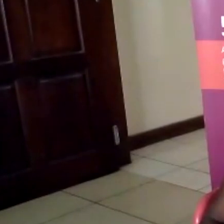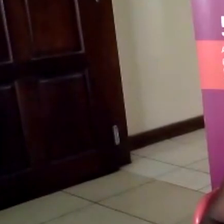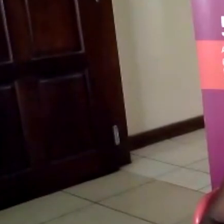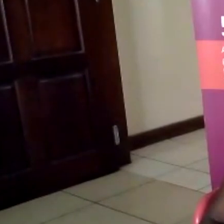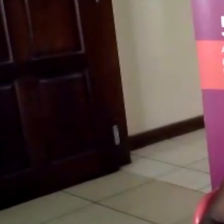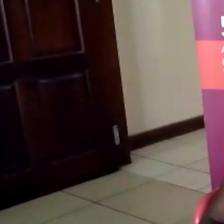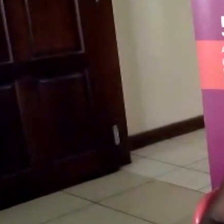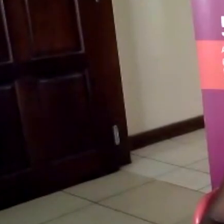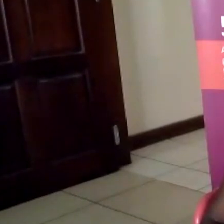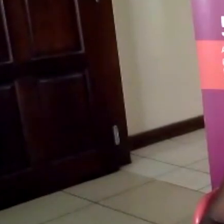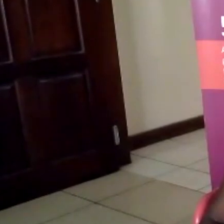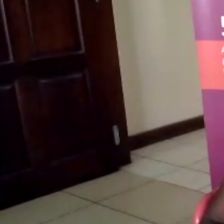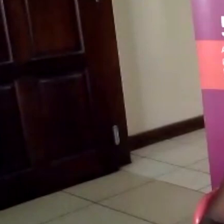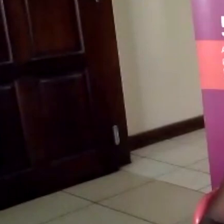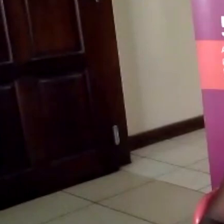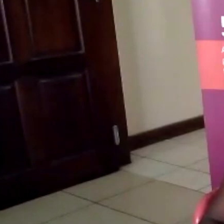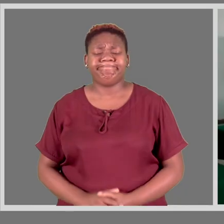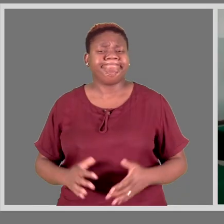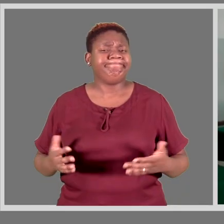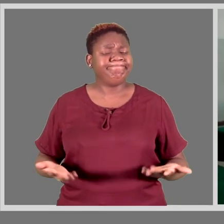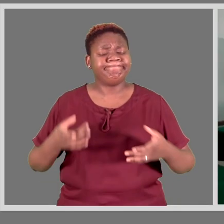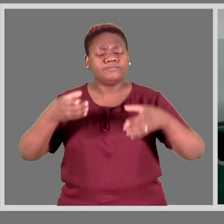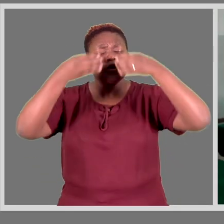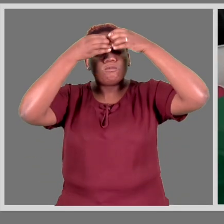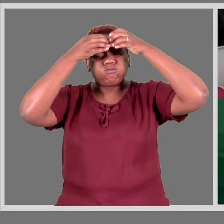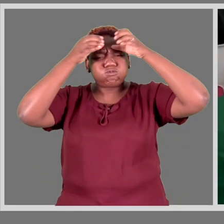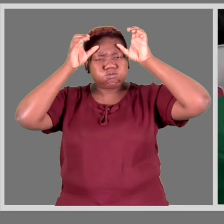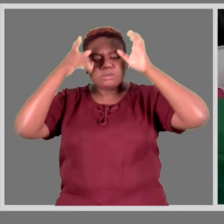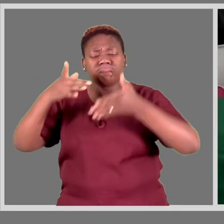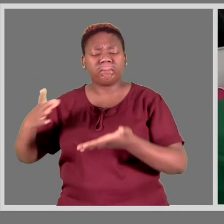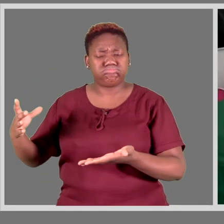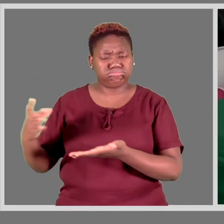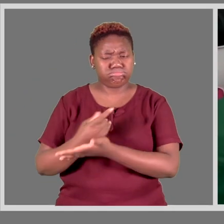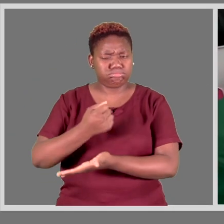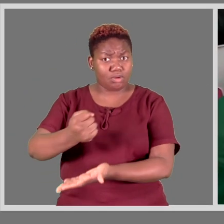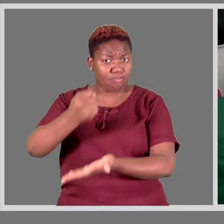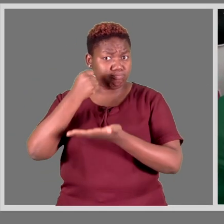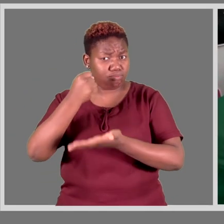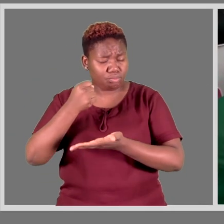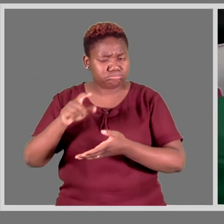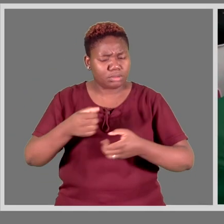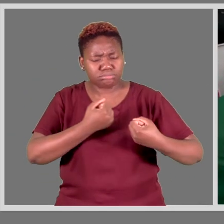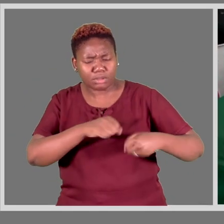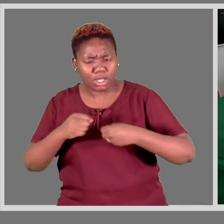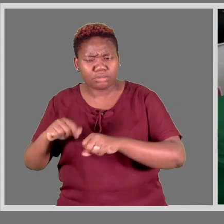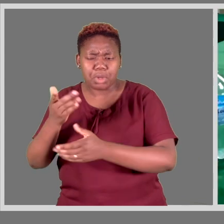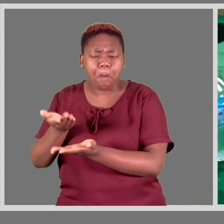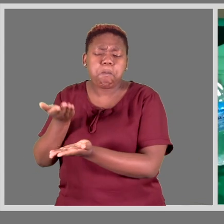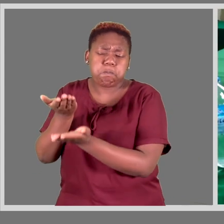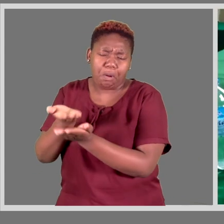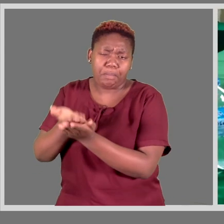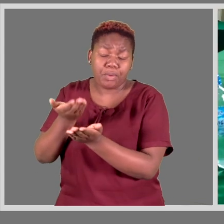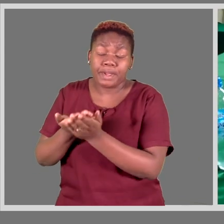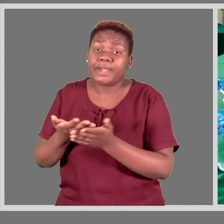distanciamento e o uso de máscaras. Depois da capacitação, o desafio que se impõe é encontrar